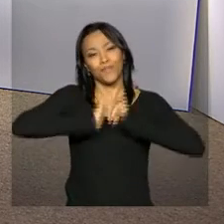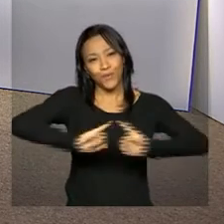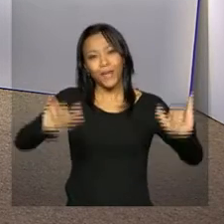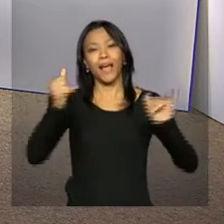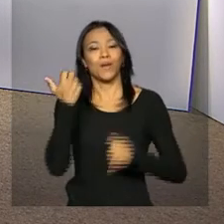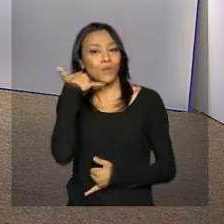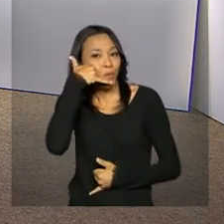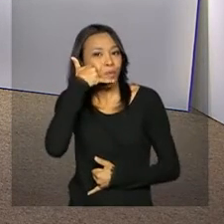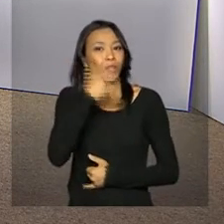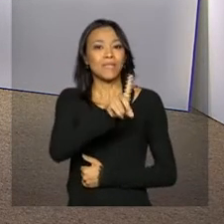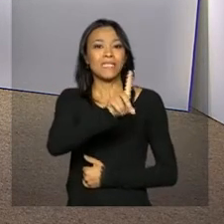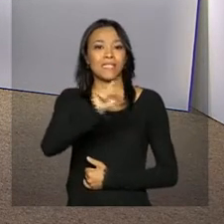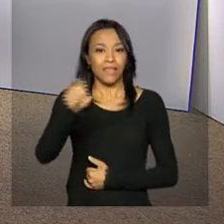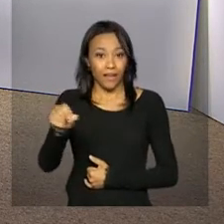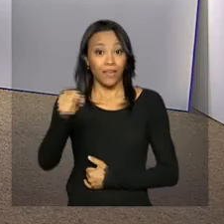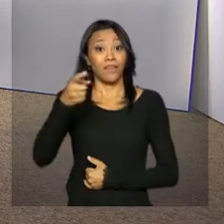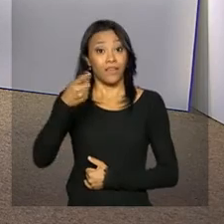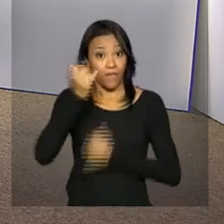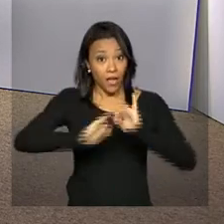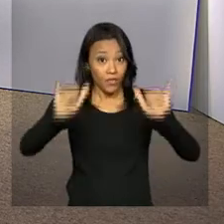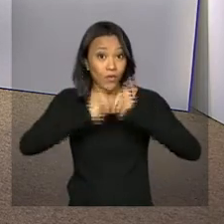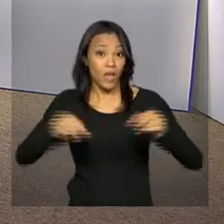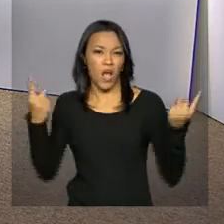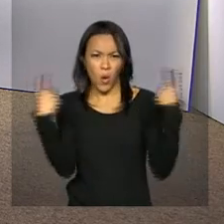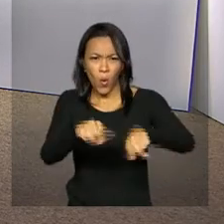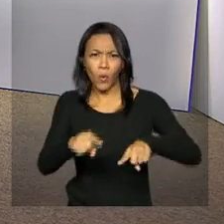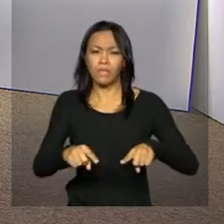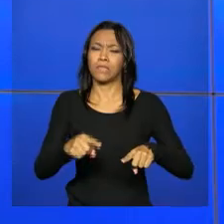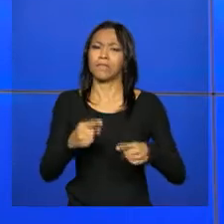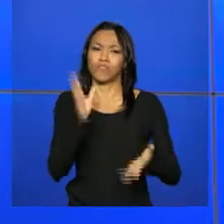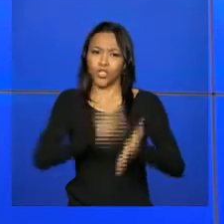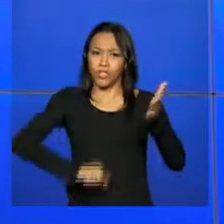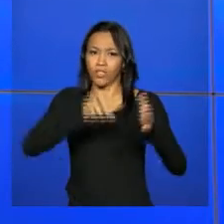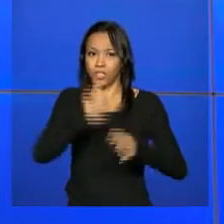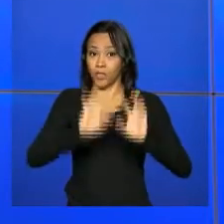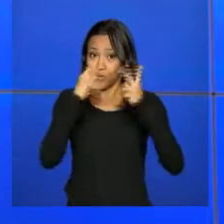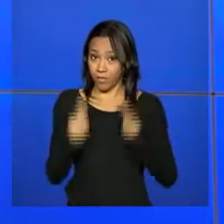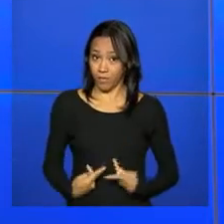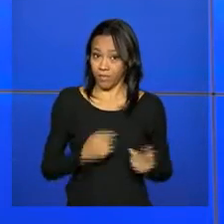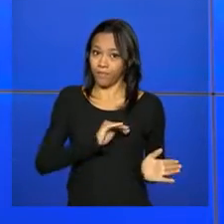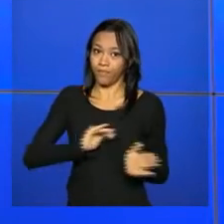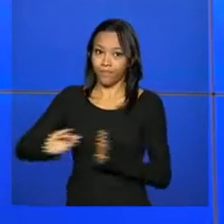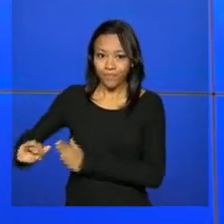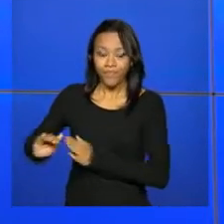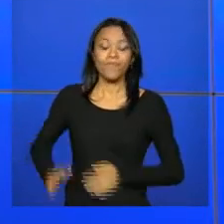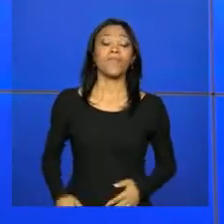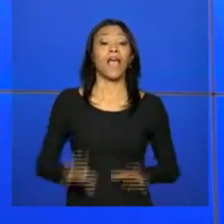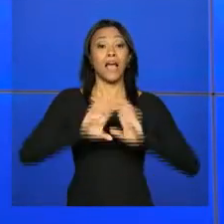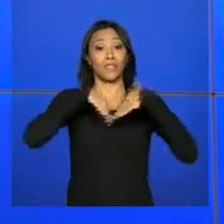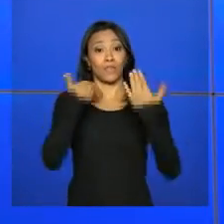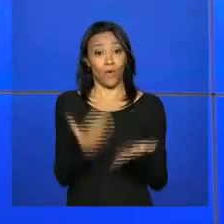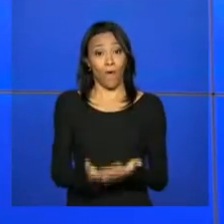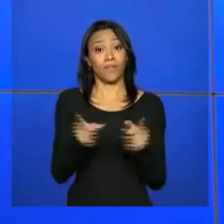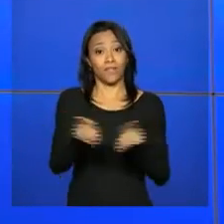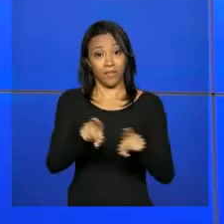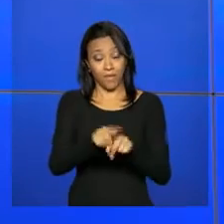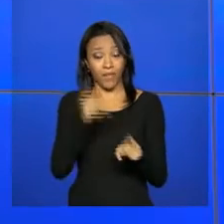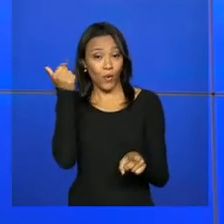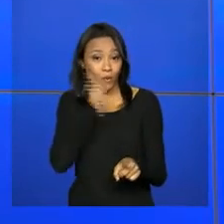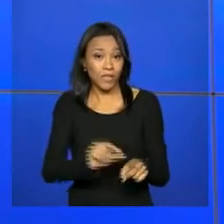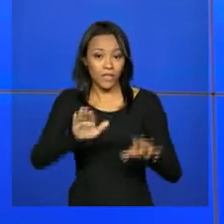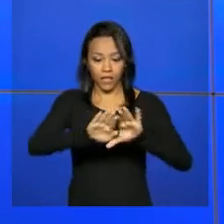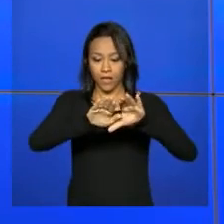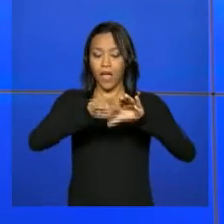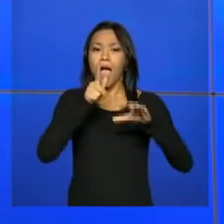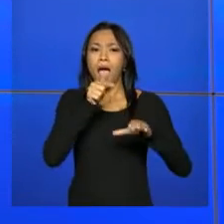100, o Serviço de Denúncia de Violações de Direitos Humanos. As escolas do Semiário do Nordestino vão ganhar cisternas